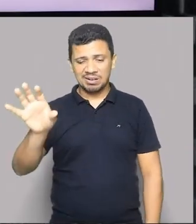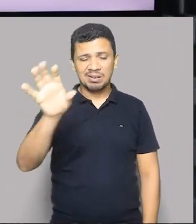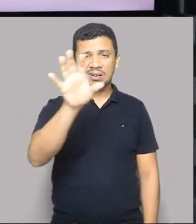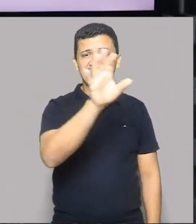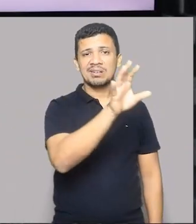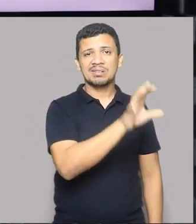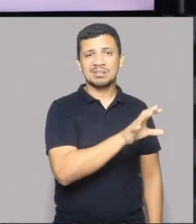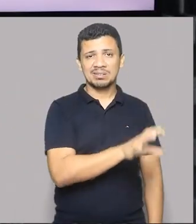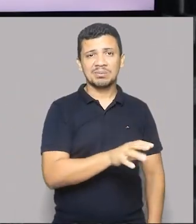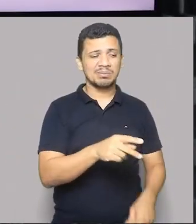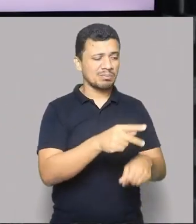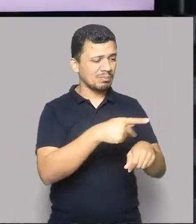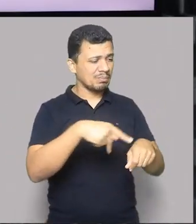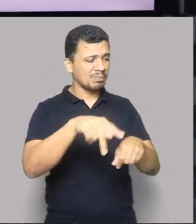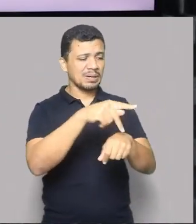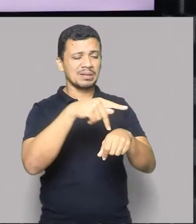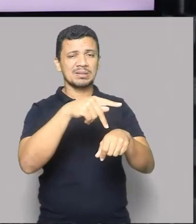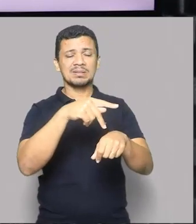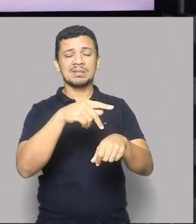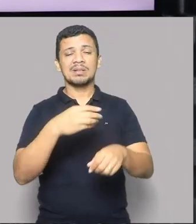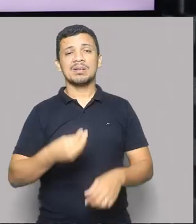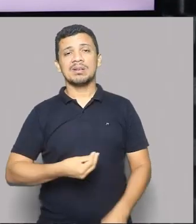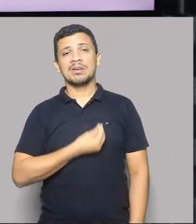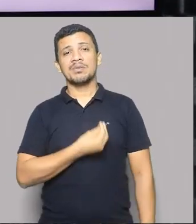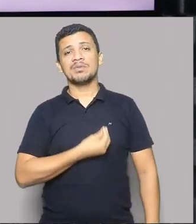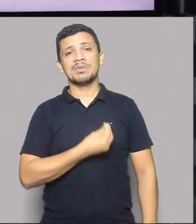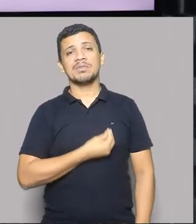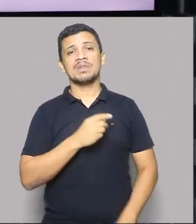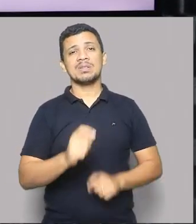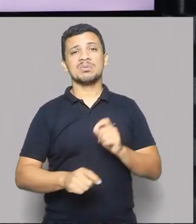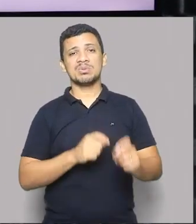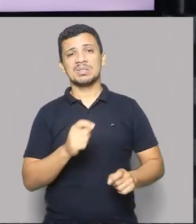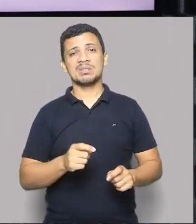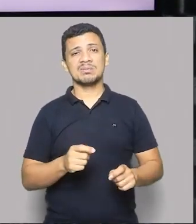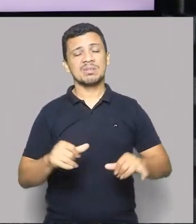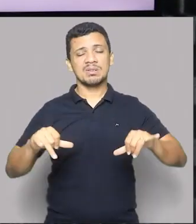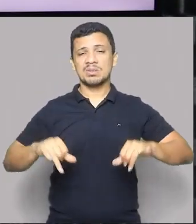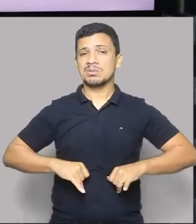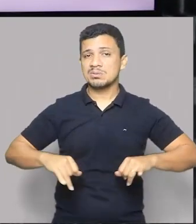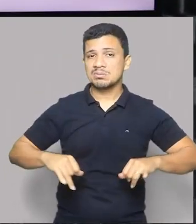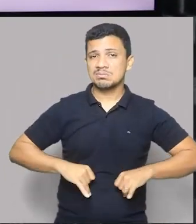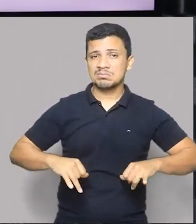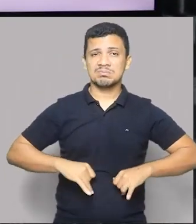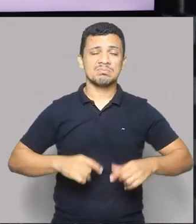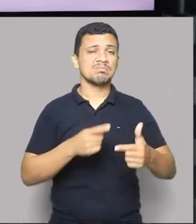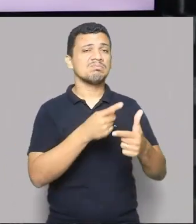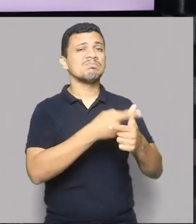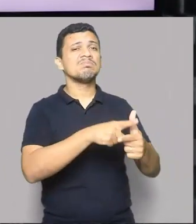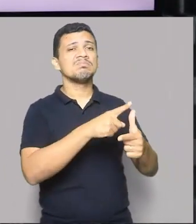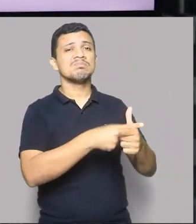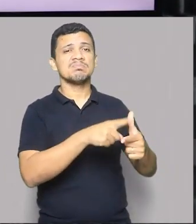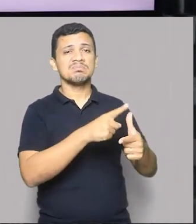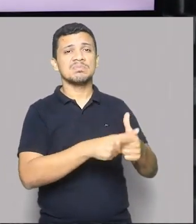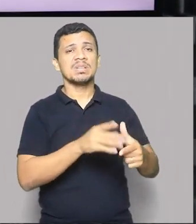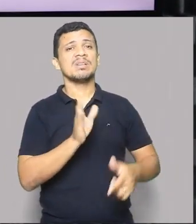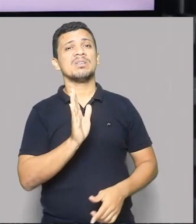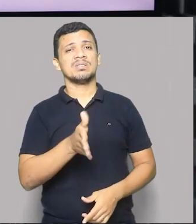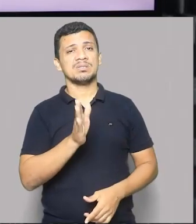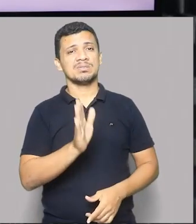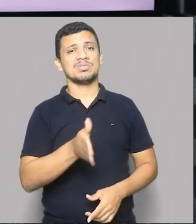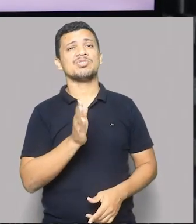região, cada país, né, está vivendo os efeitos, as consequências daquilo que plantou.